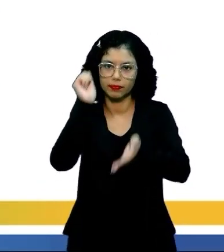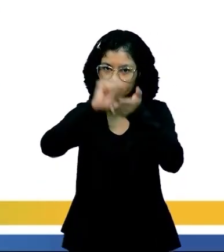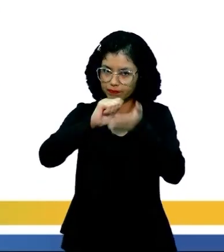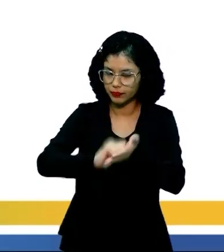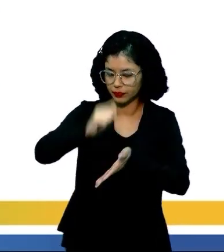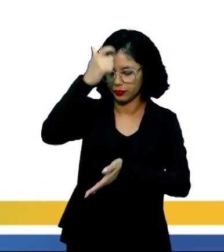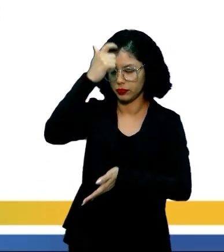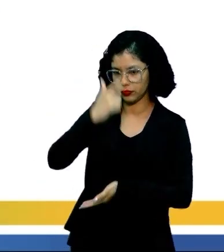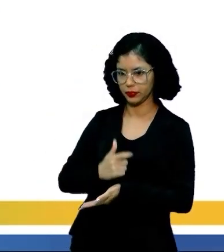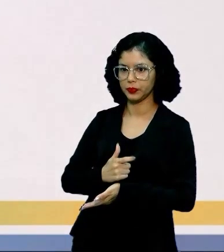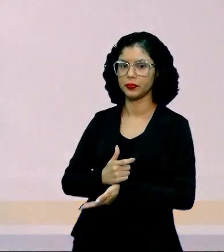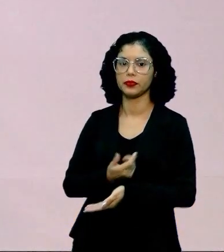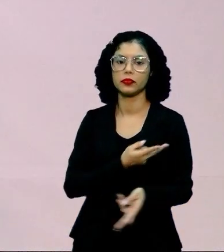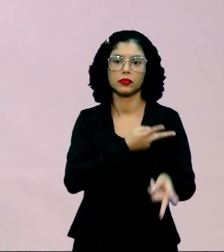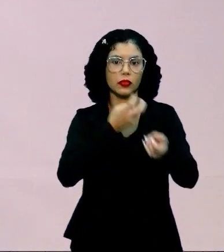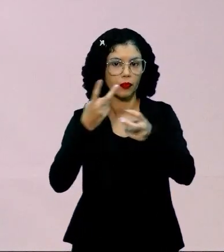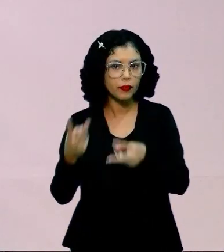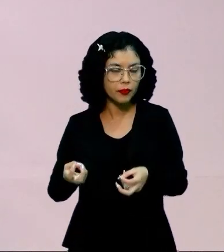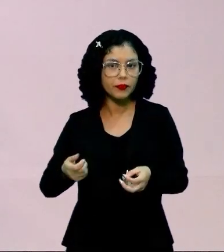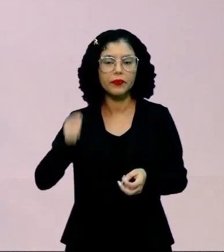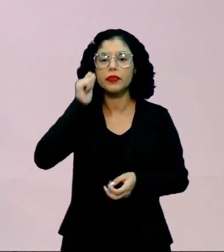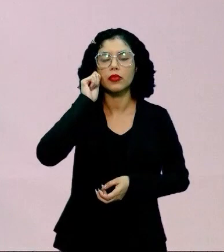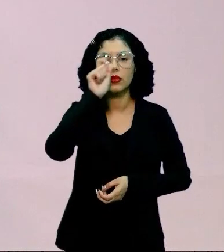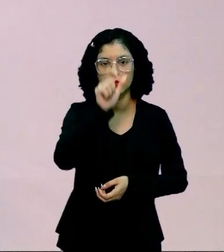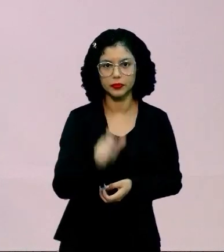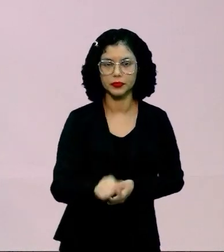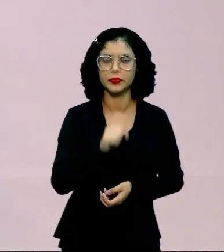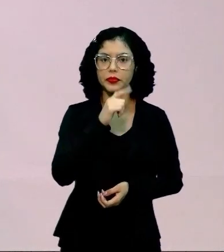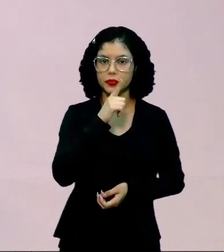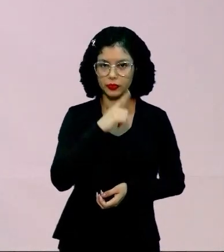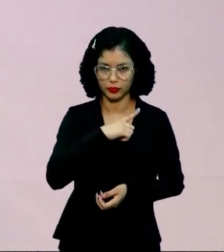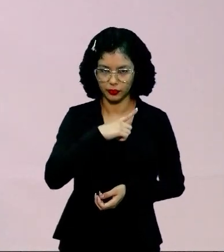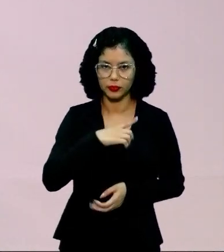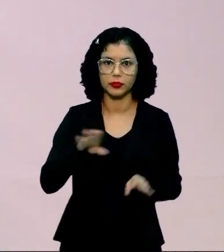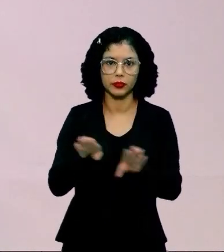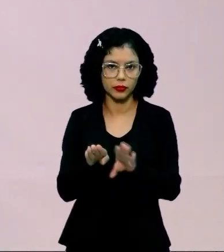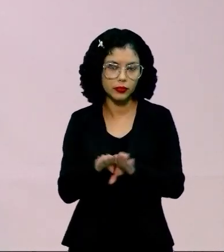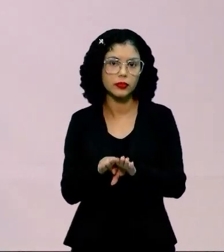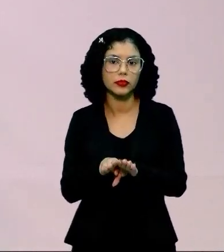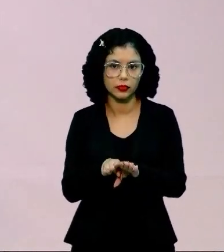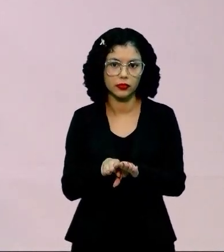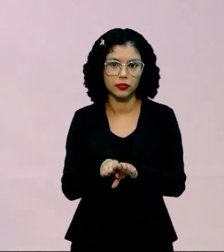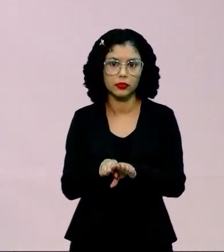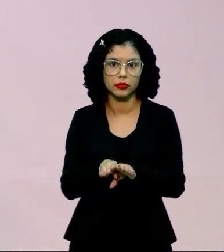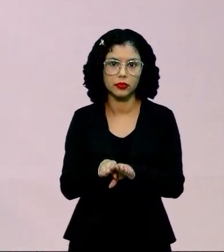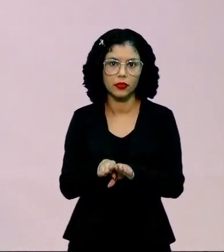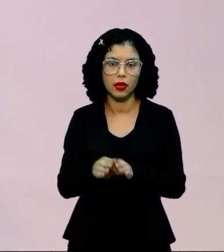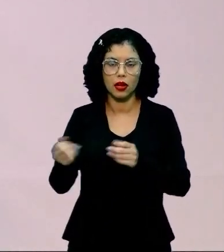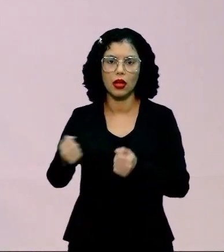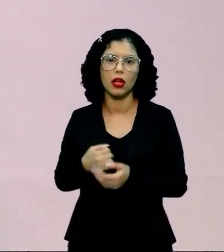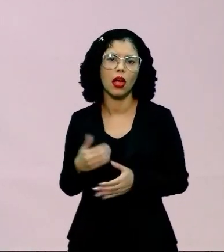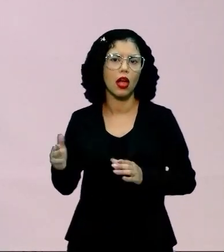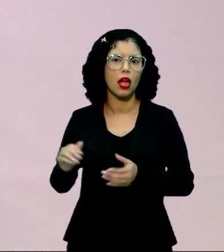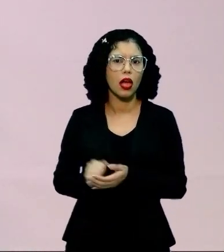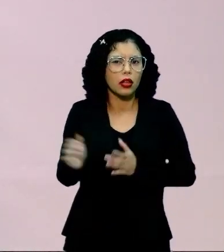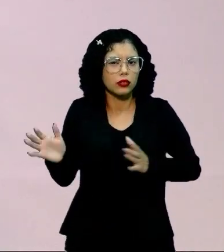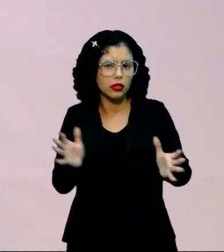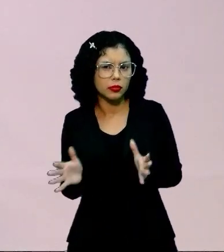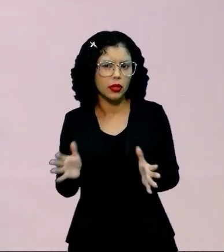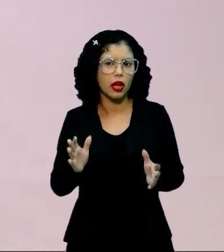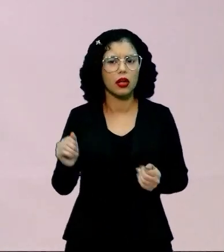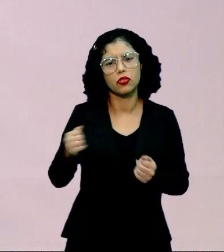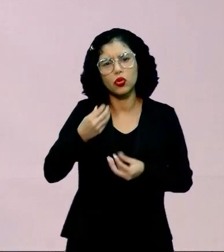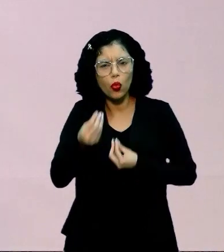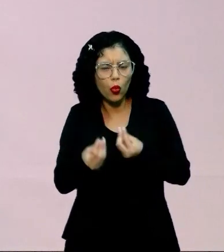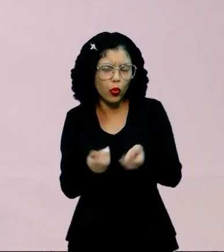autobiográfico. Percebam que esses autores, eles são autores que na sua essência ou na